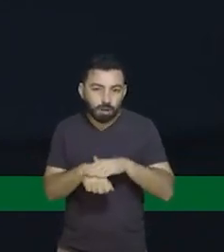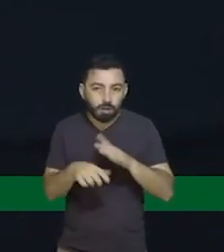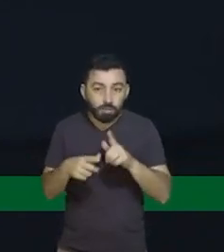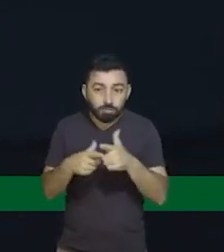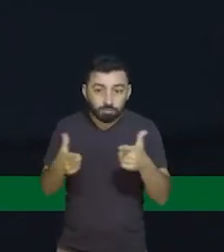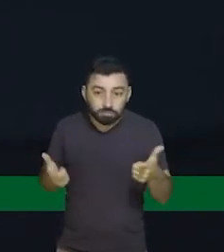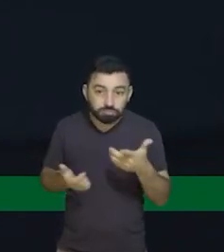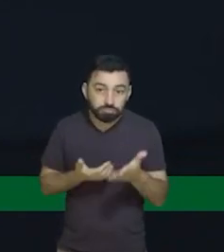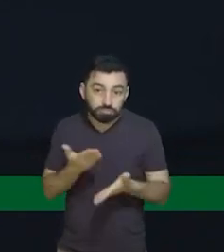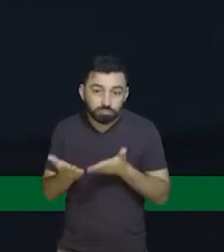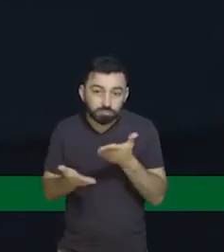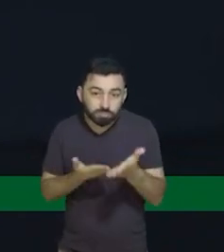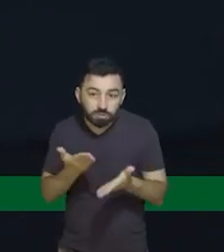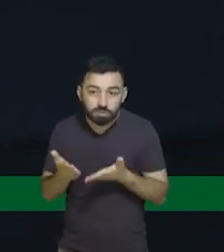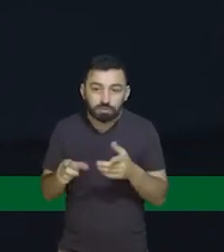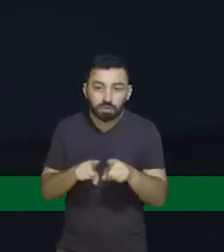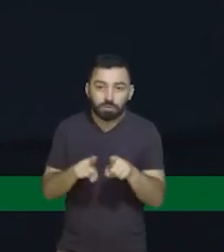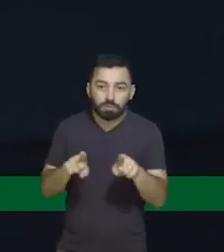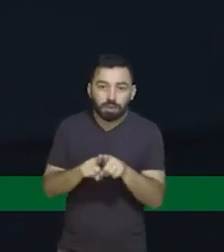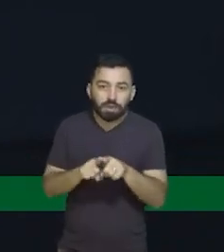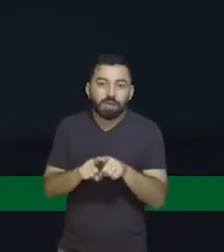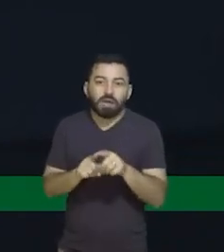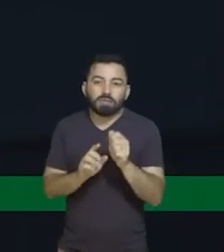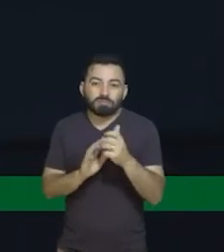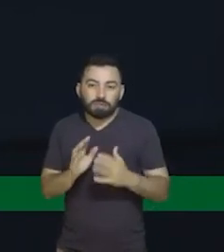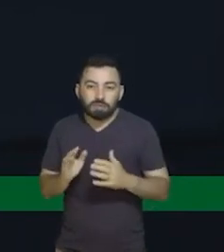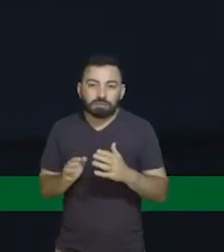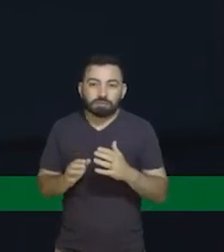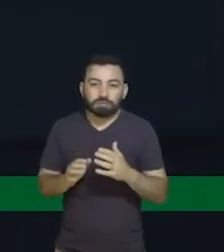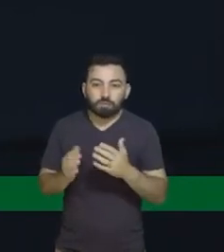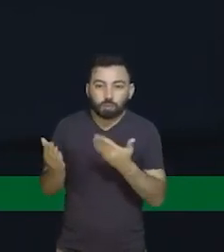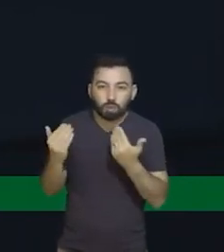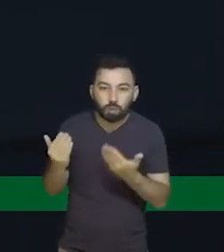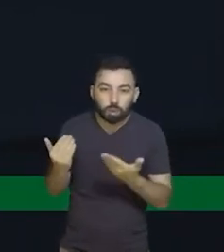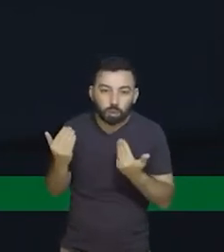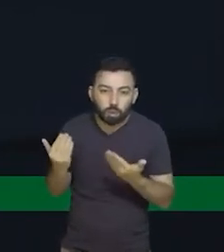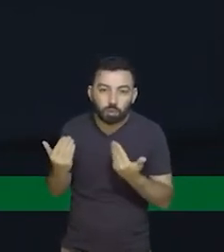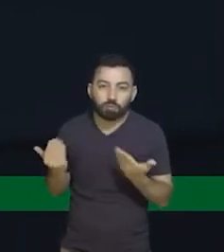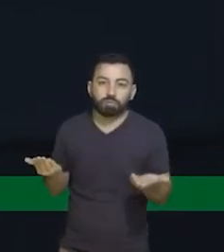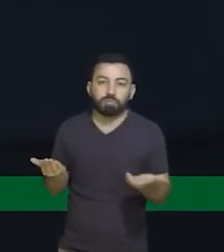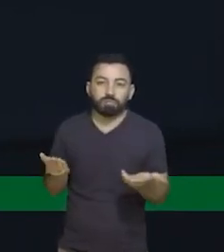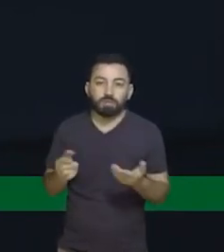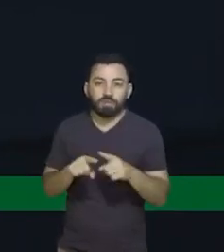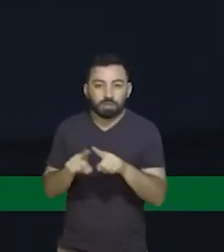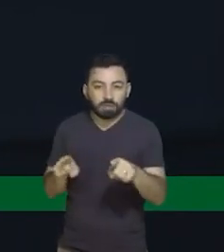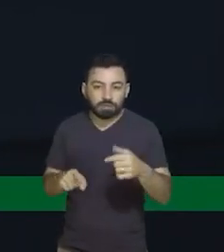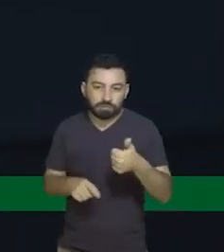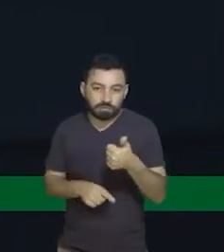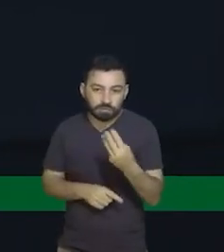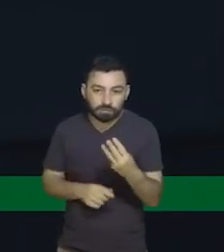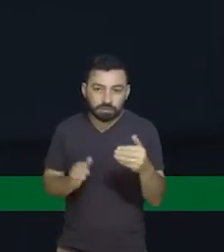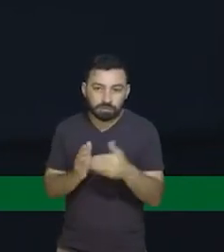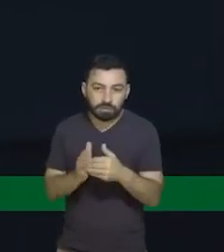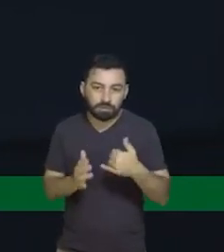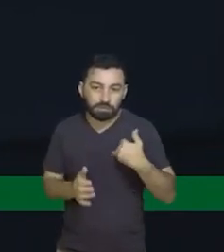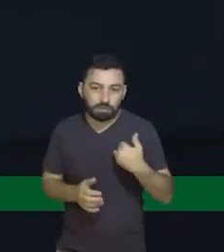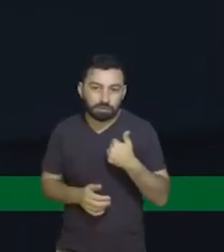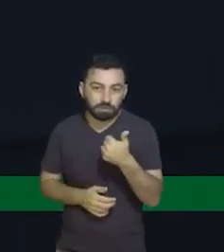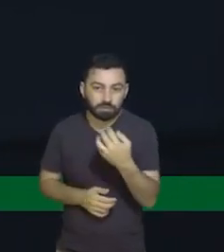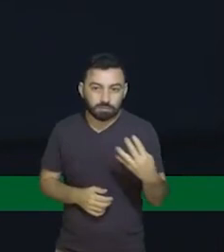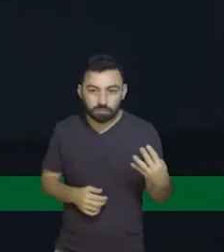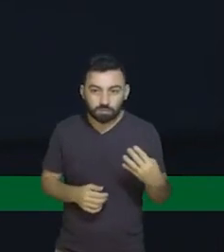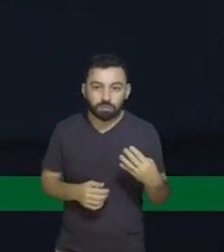com oferta das atividades para adolescentes de de 13 a 14 anos, com as oficinas de